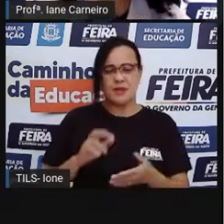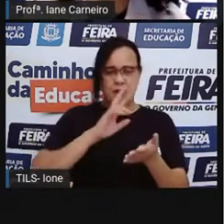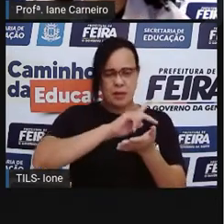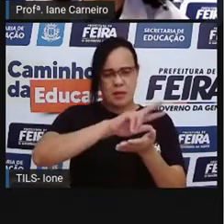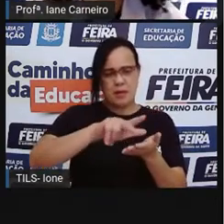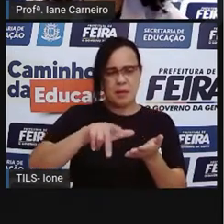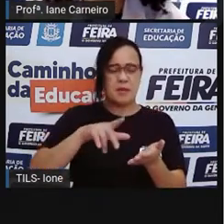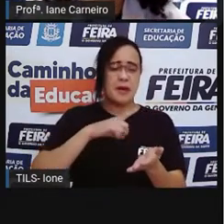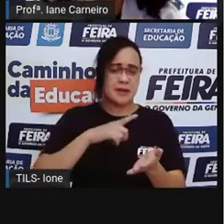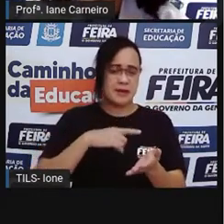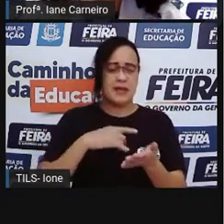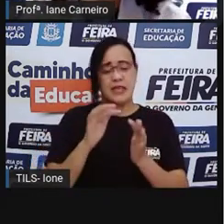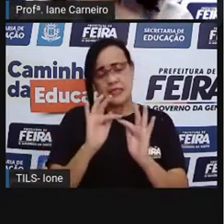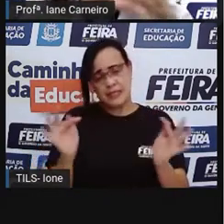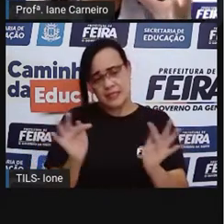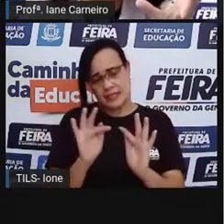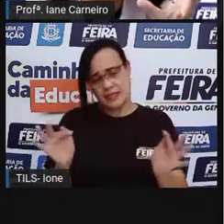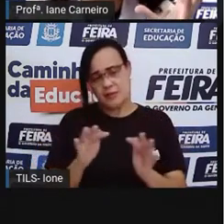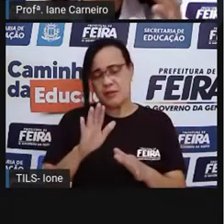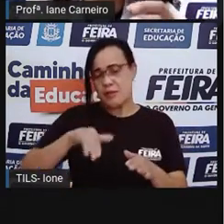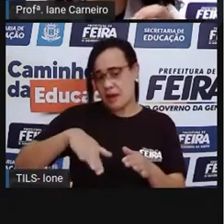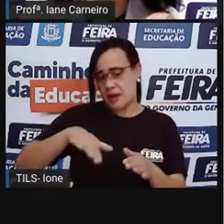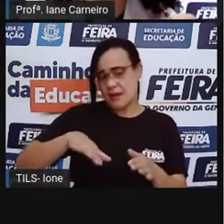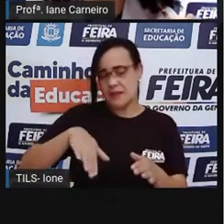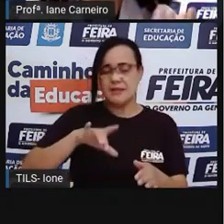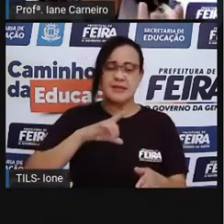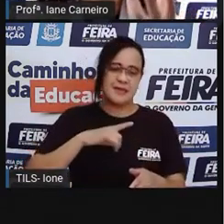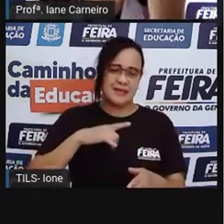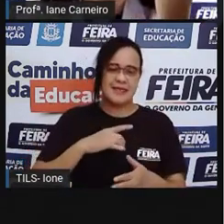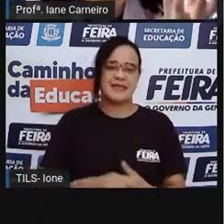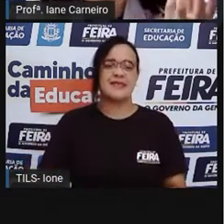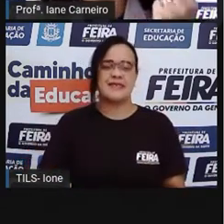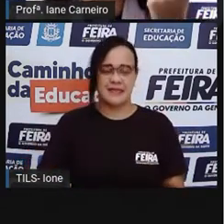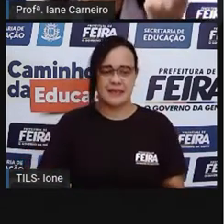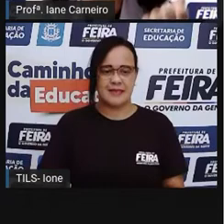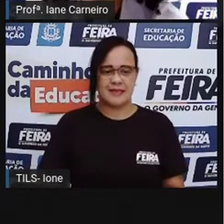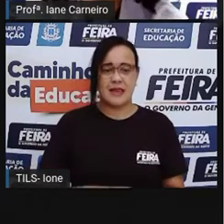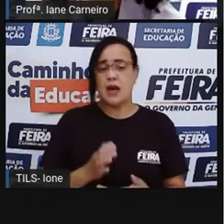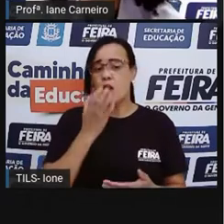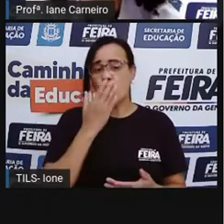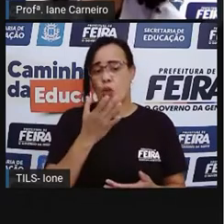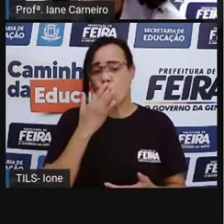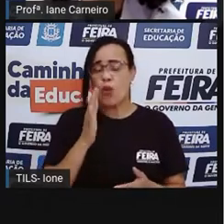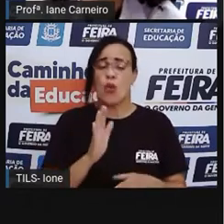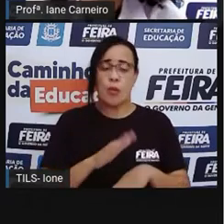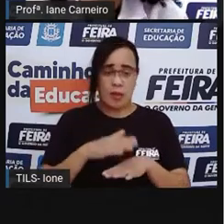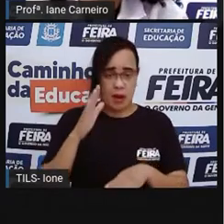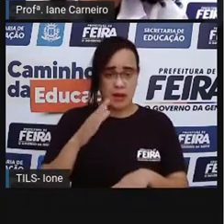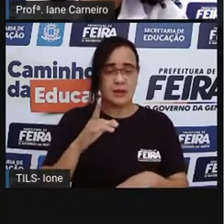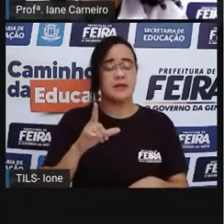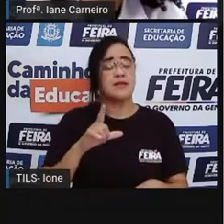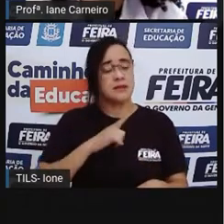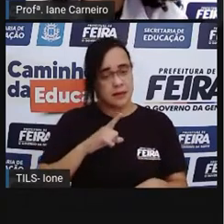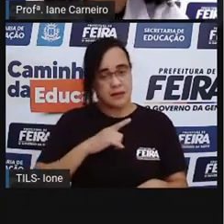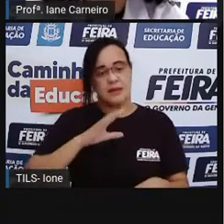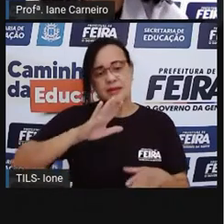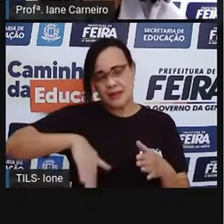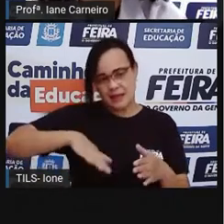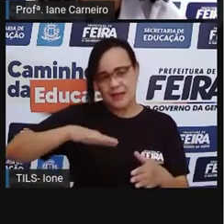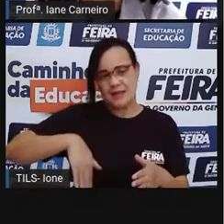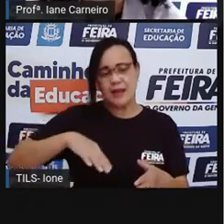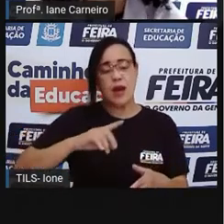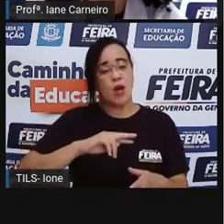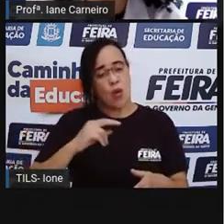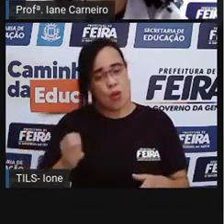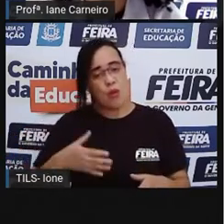baratinha. Tá certo? Aquelas, como a Pró falou, que tem mais detalhes, elas costumam ser mais caras. E aí, você pode jogar com